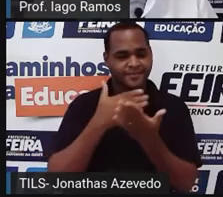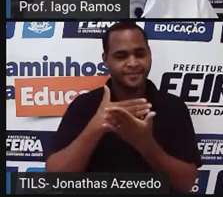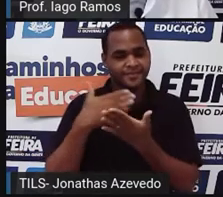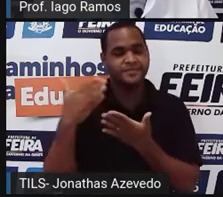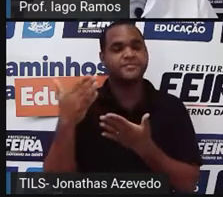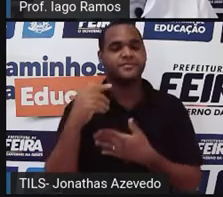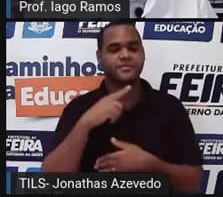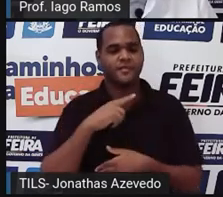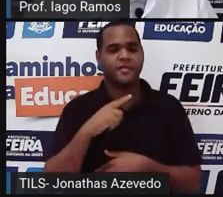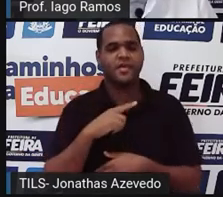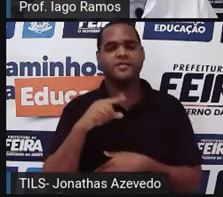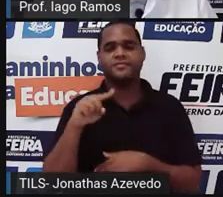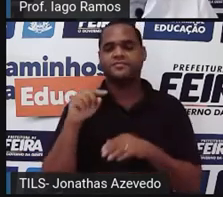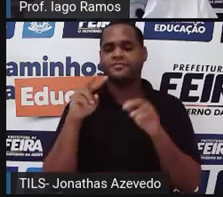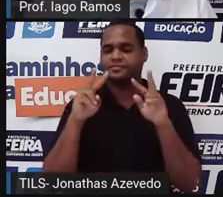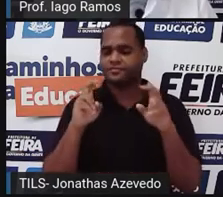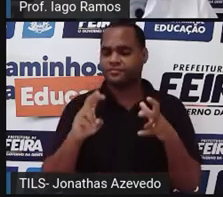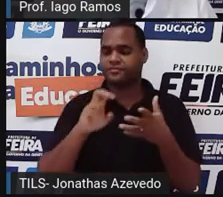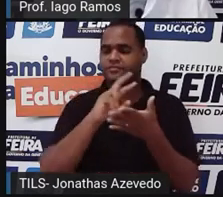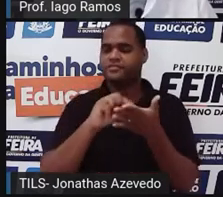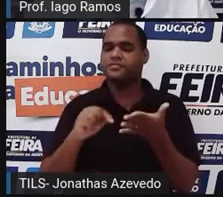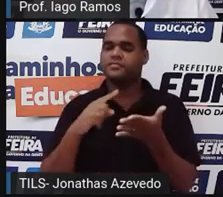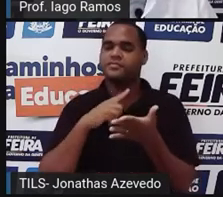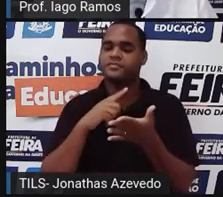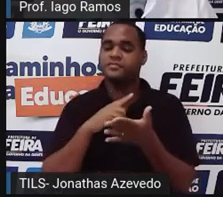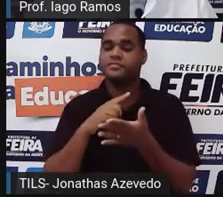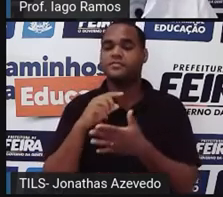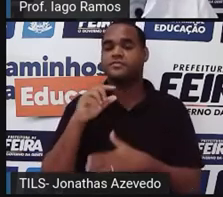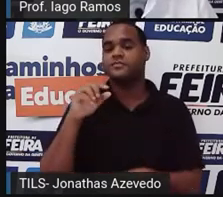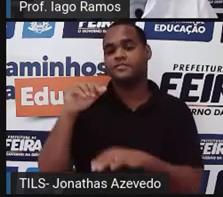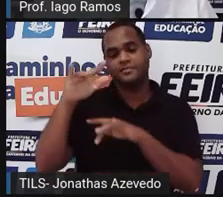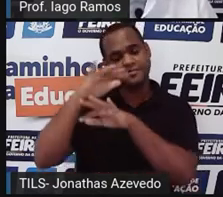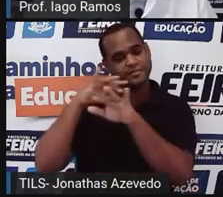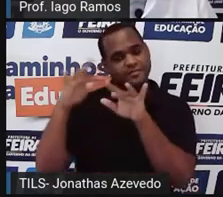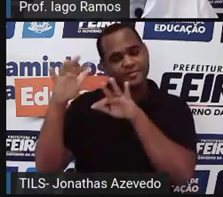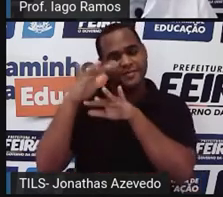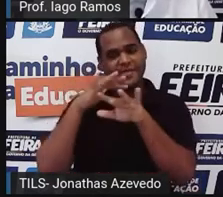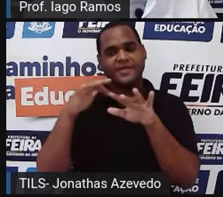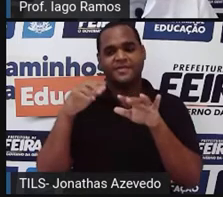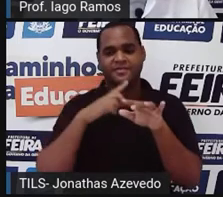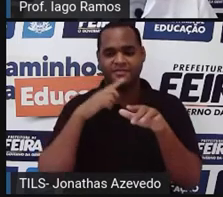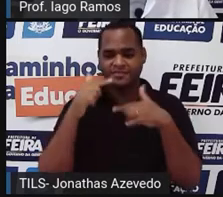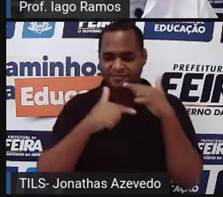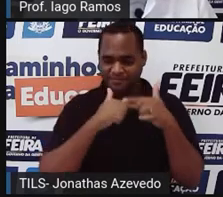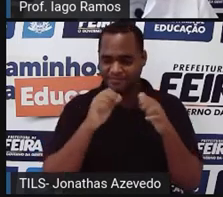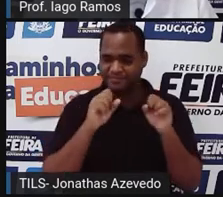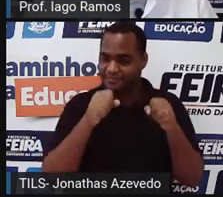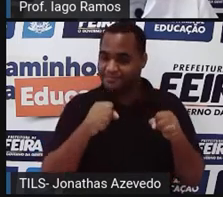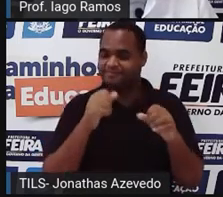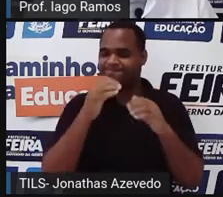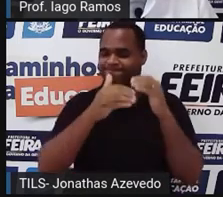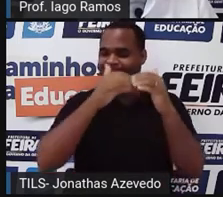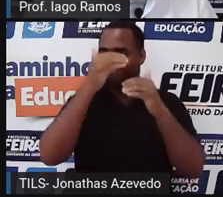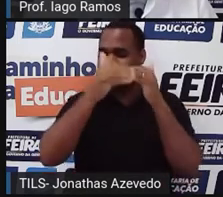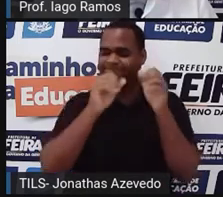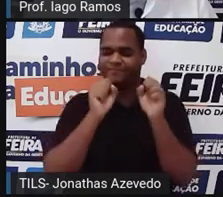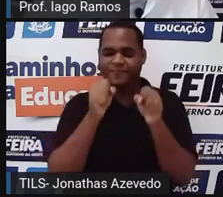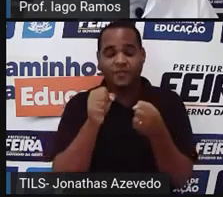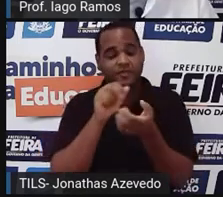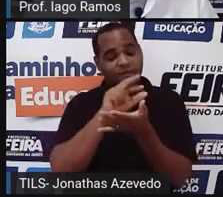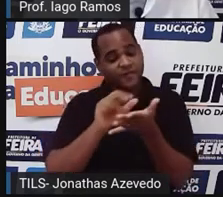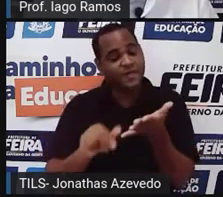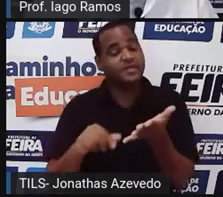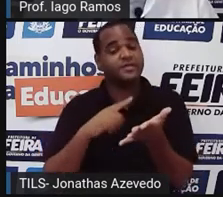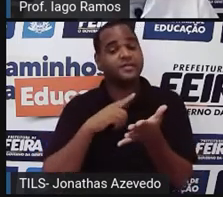de assuntos espaciais, e ela trabalha lá, desenvolvendo, né, várias coisas